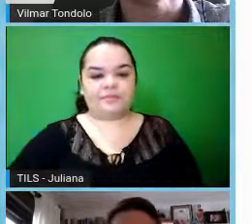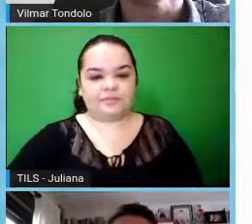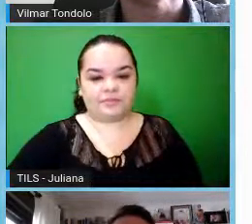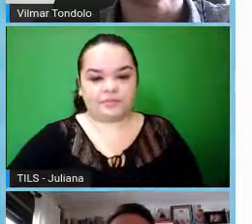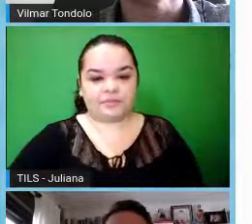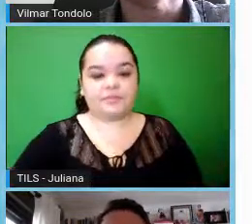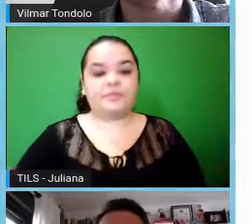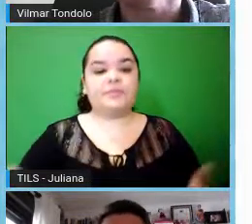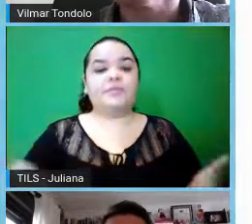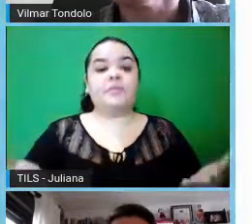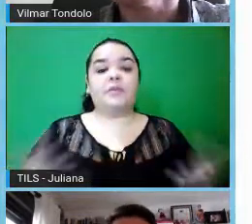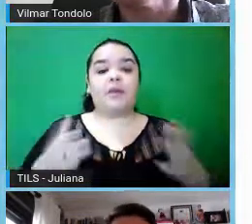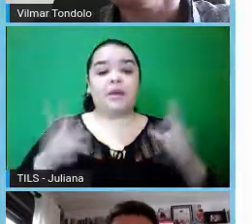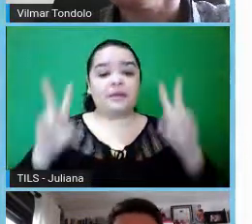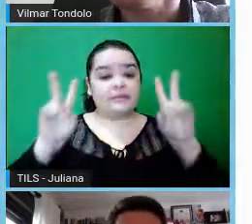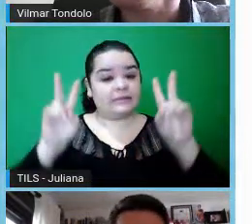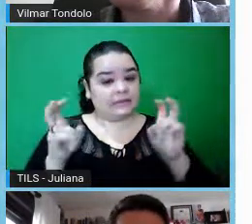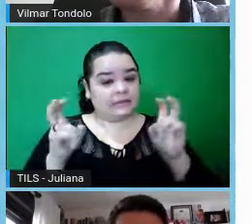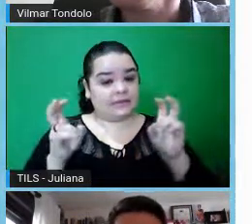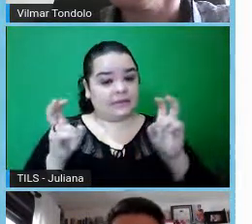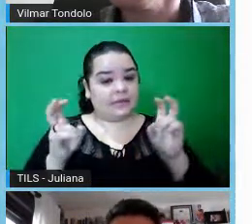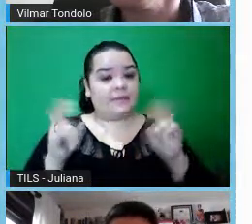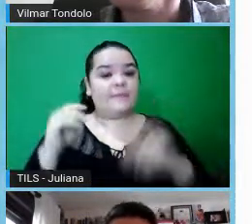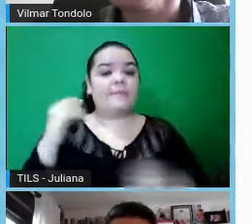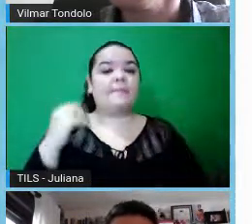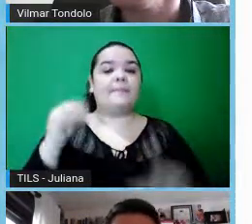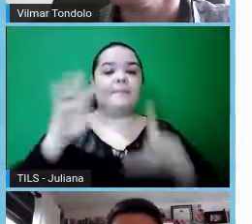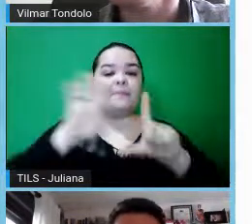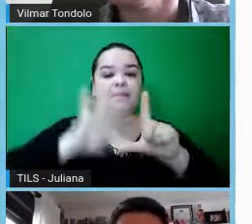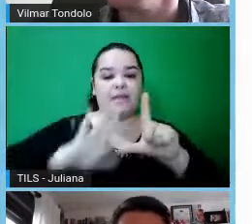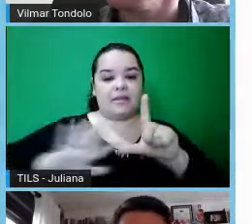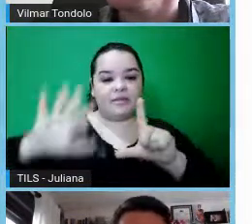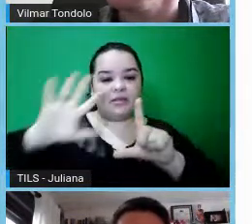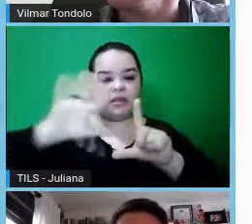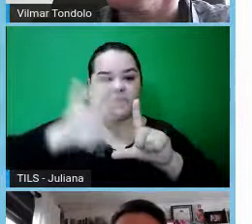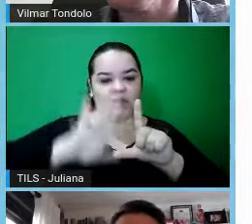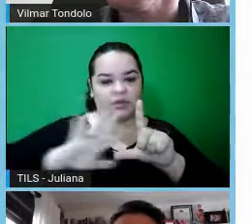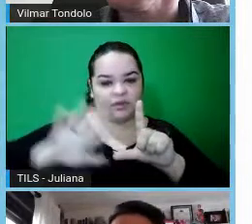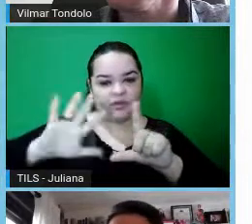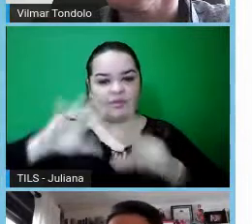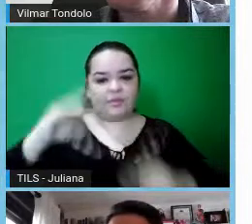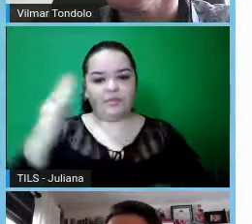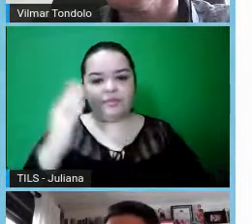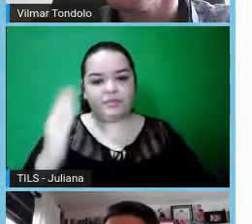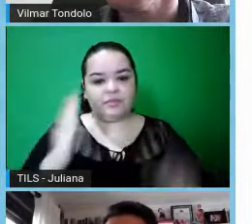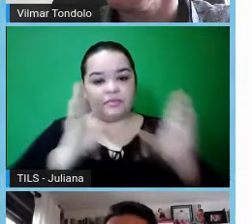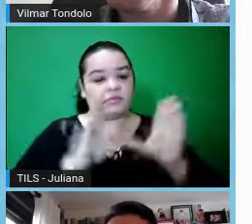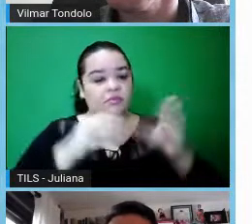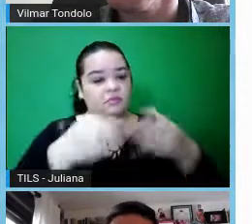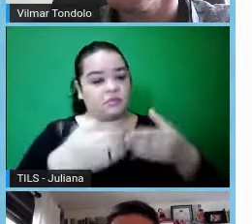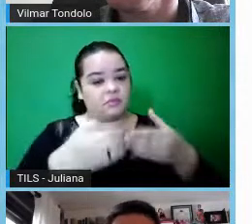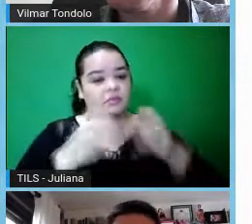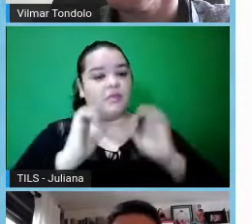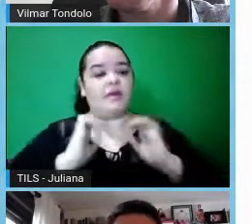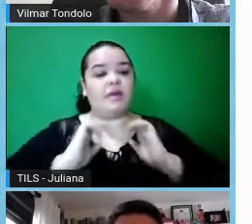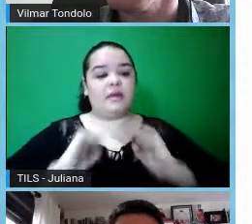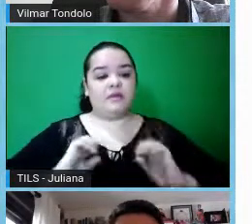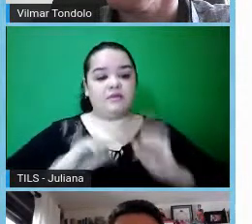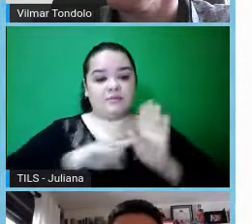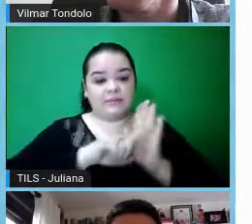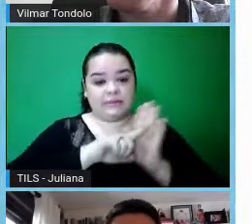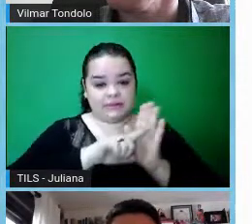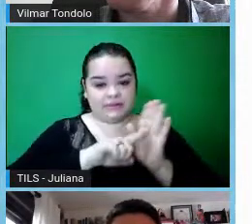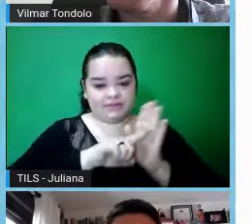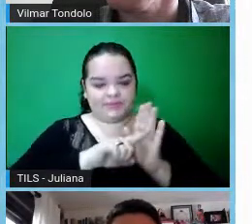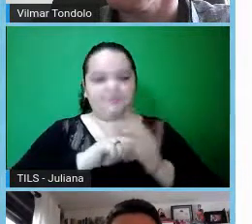Então, né, o tema da nossa fala, a Plataforma Brasil, como o professor Vilmar anunciou, e os comitês de ética em pesquisa, e eu vou tentar abordar,